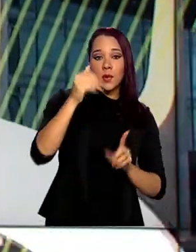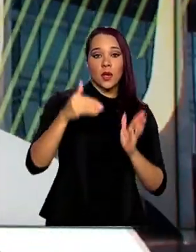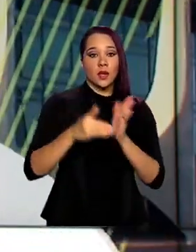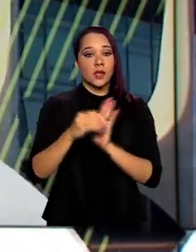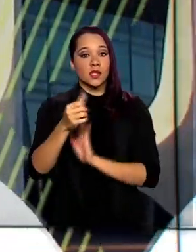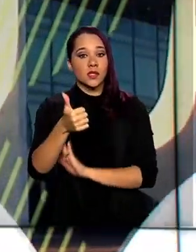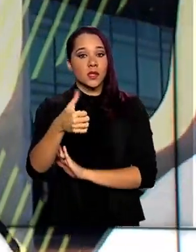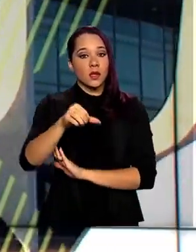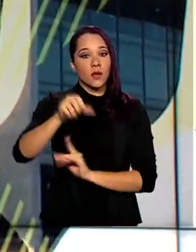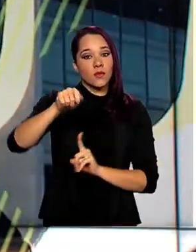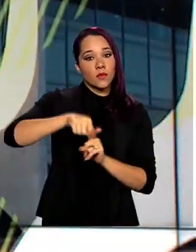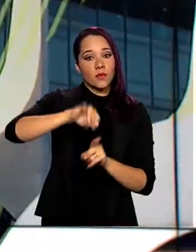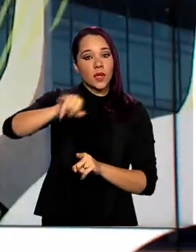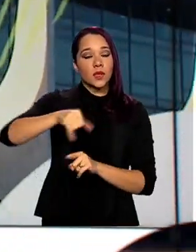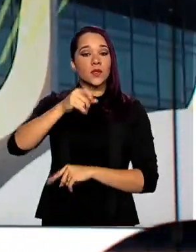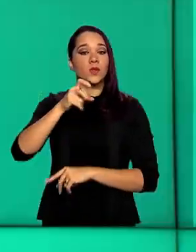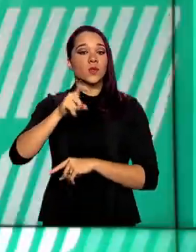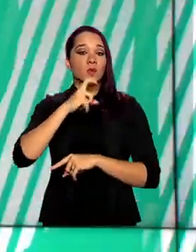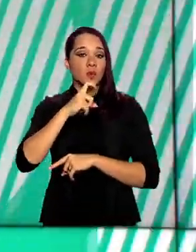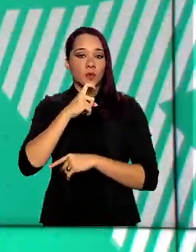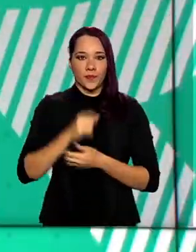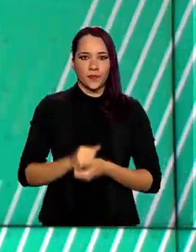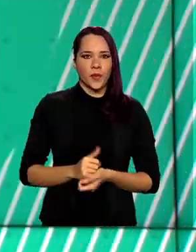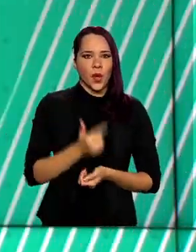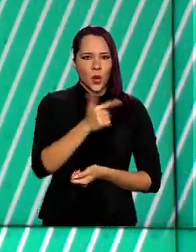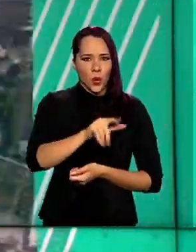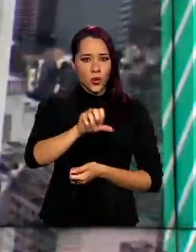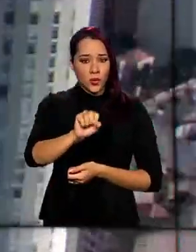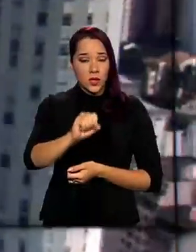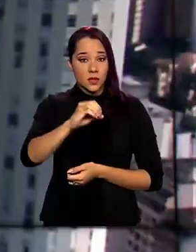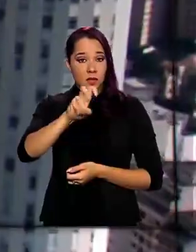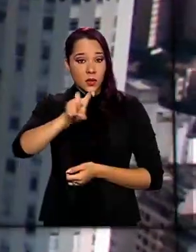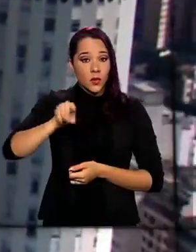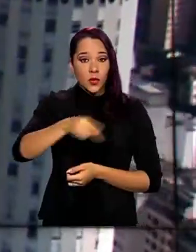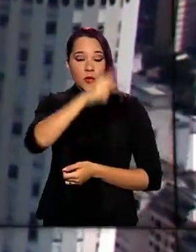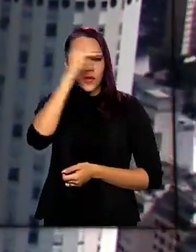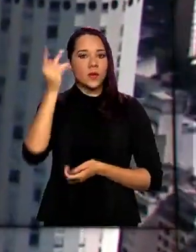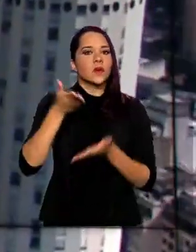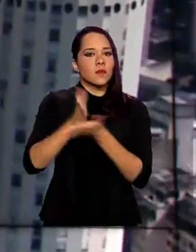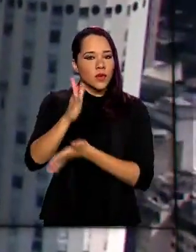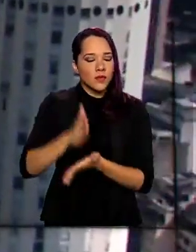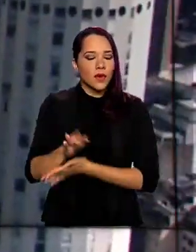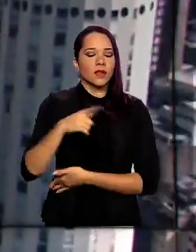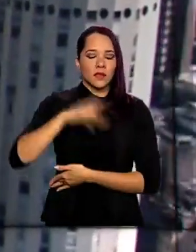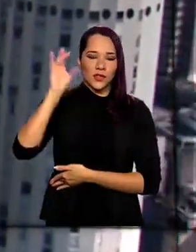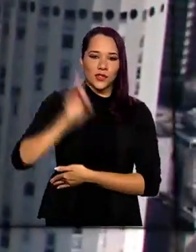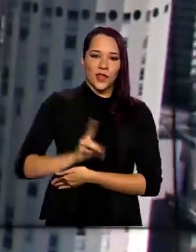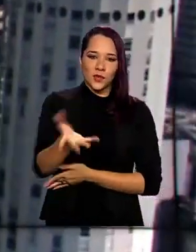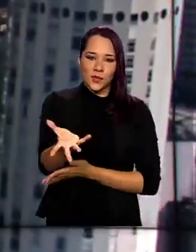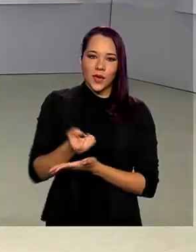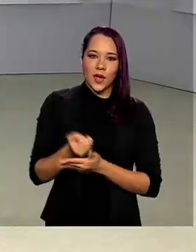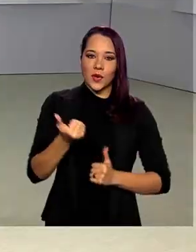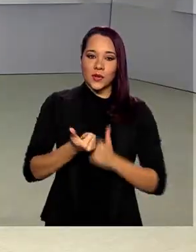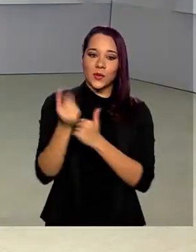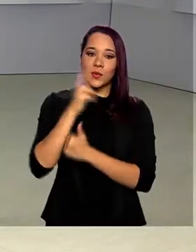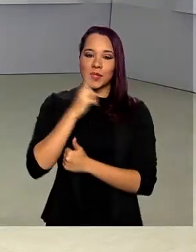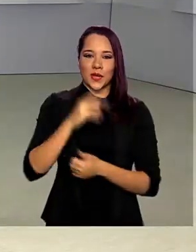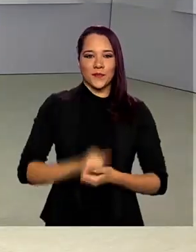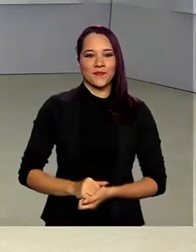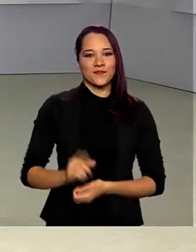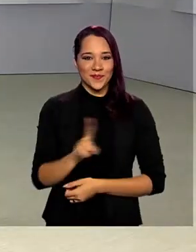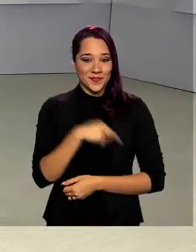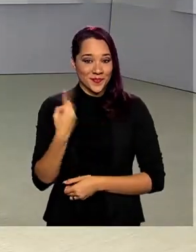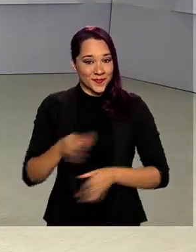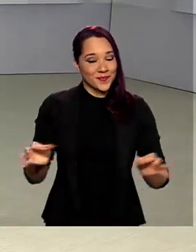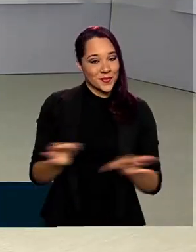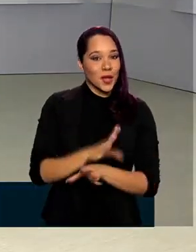de julho. No pacote, outras 805 mil pessoas foram aprovadas para receber o auxílio emergencial. A gente